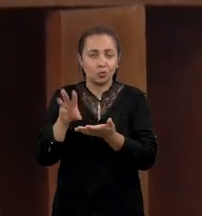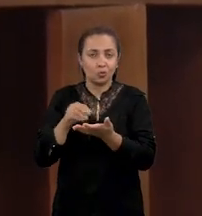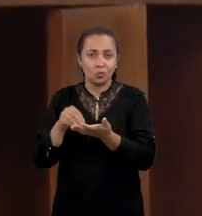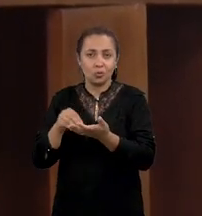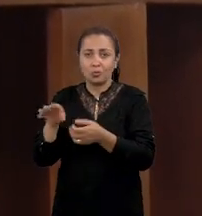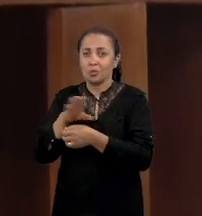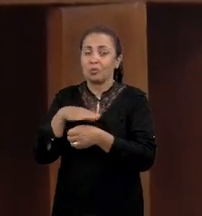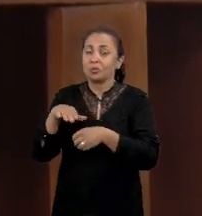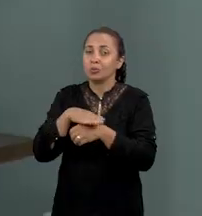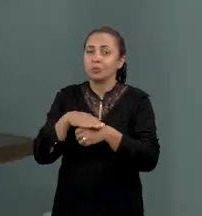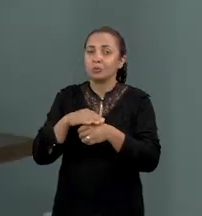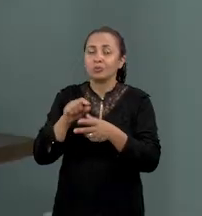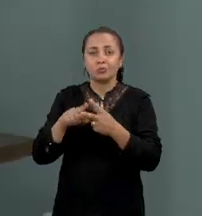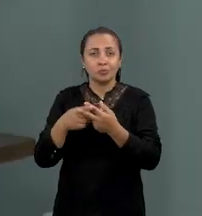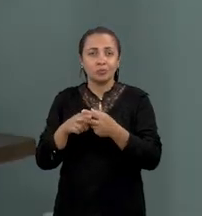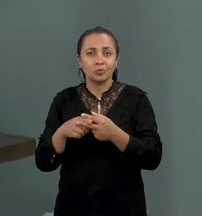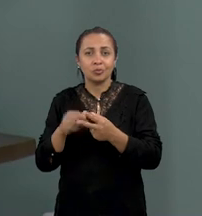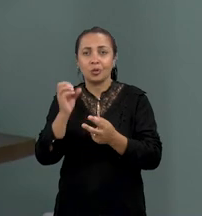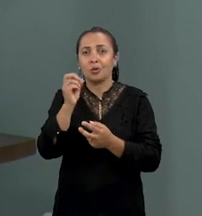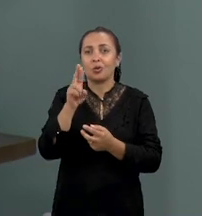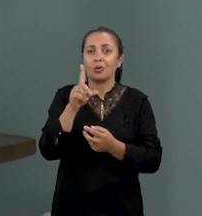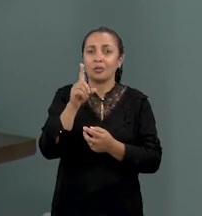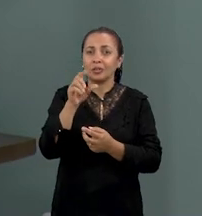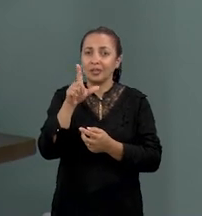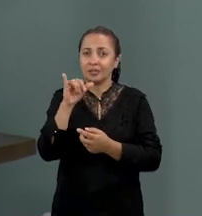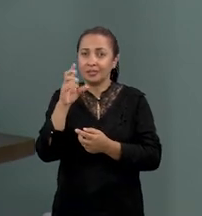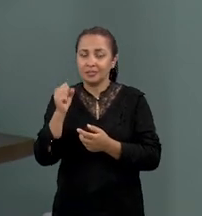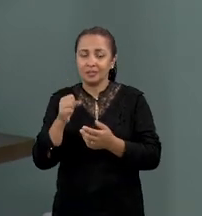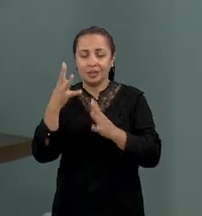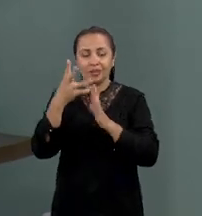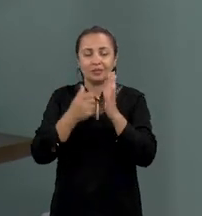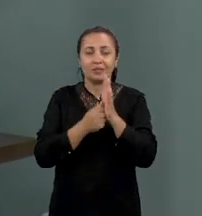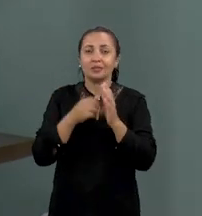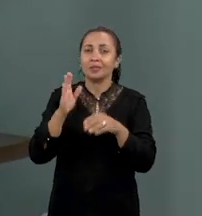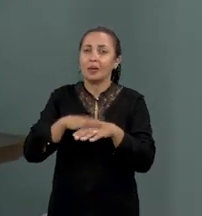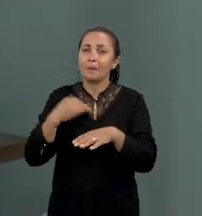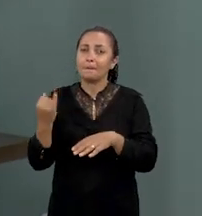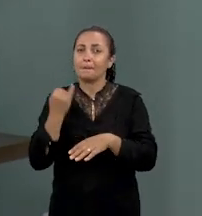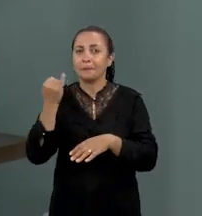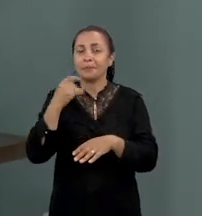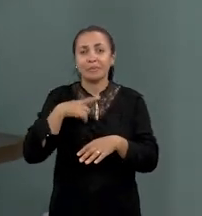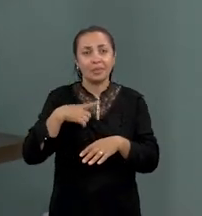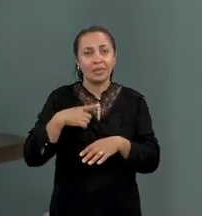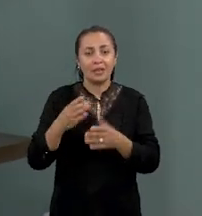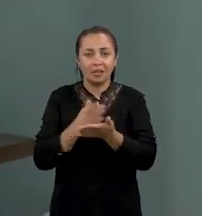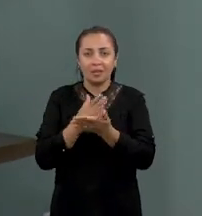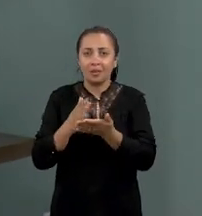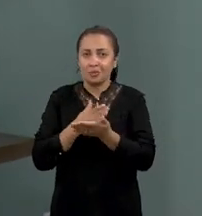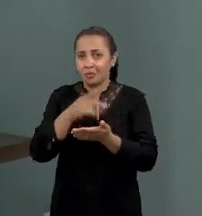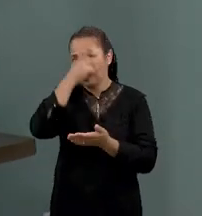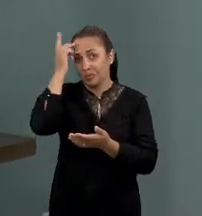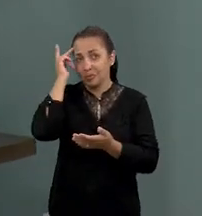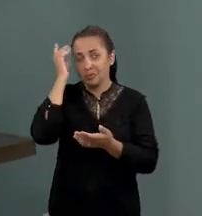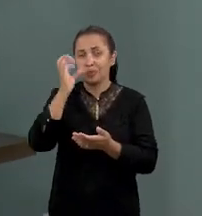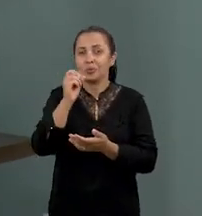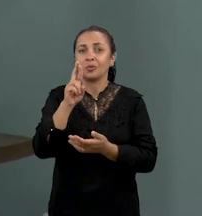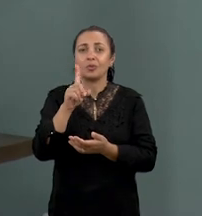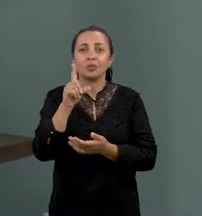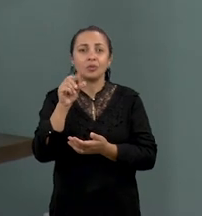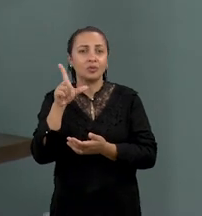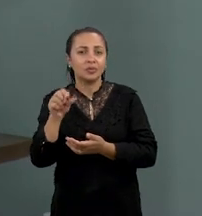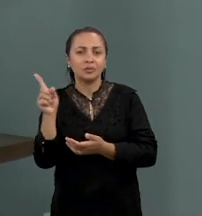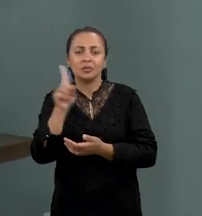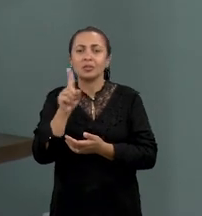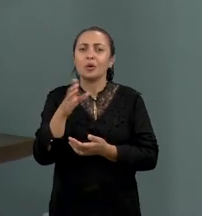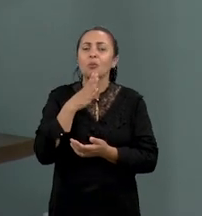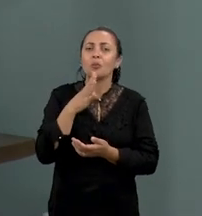cordelistas no Estado. Esse é o aspecto fundamental, é que existem alguns produtores de cordel que não são